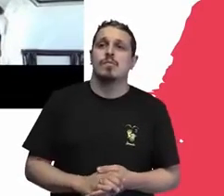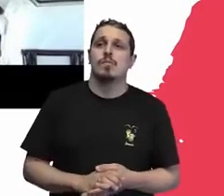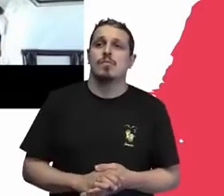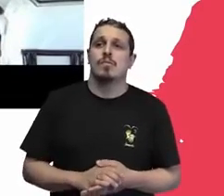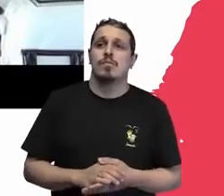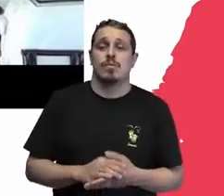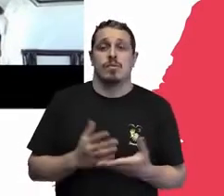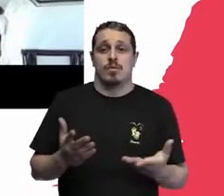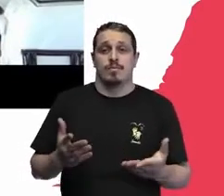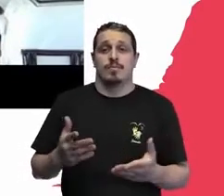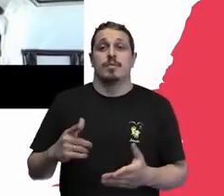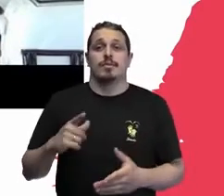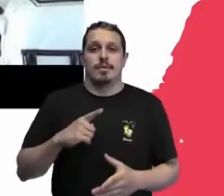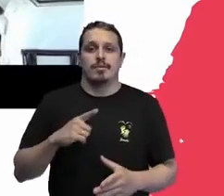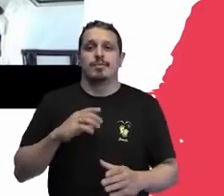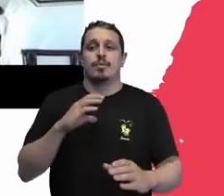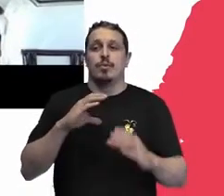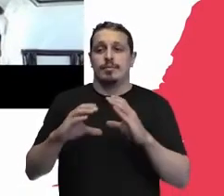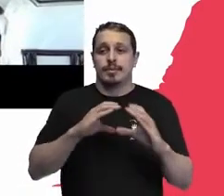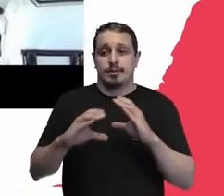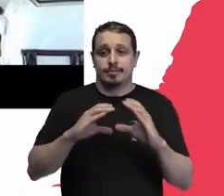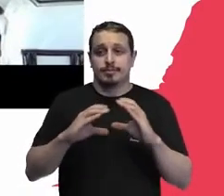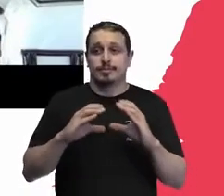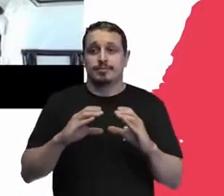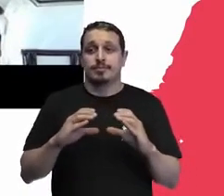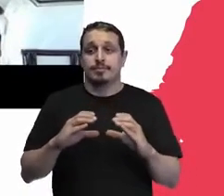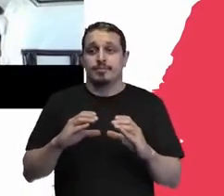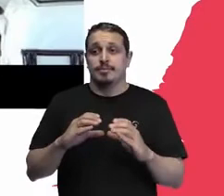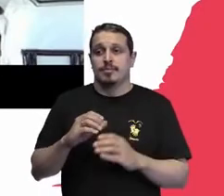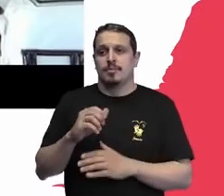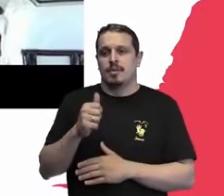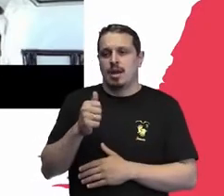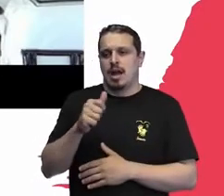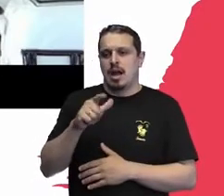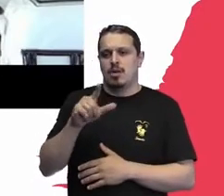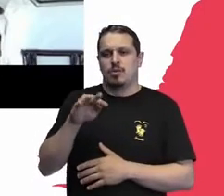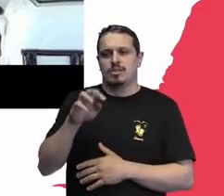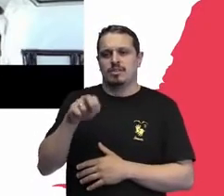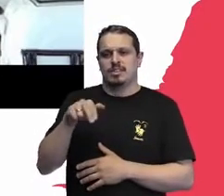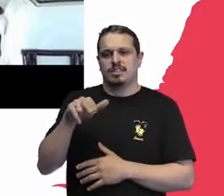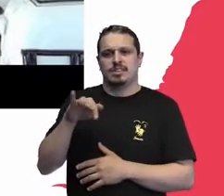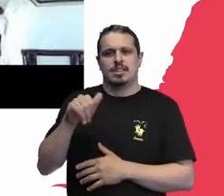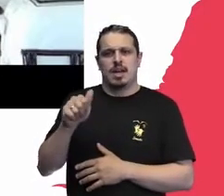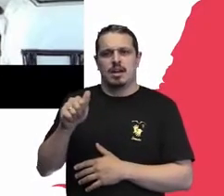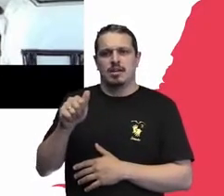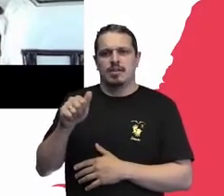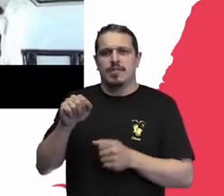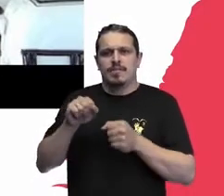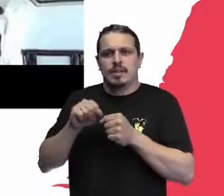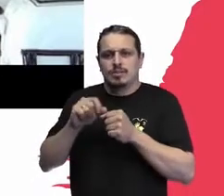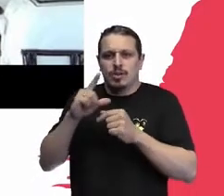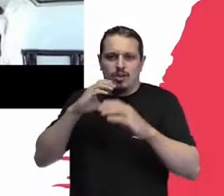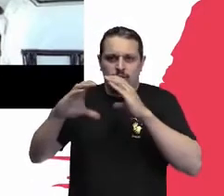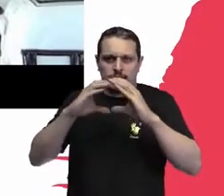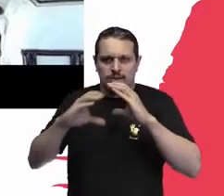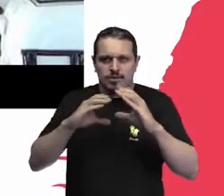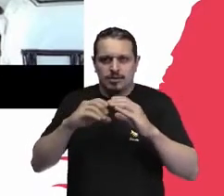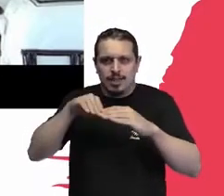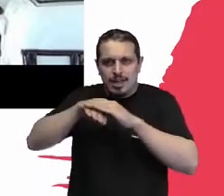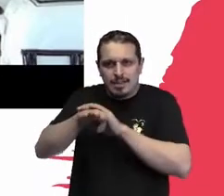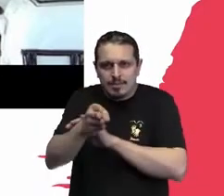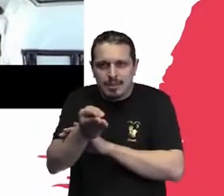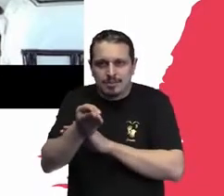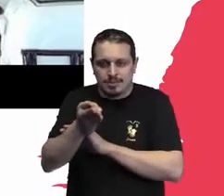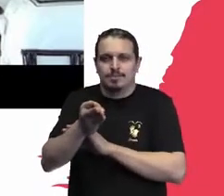alternativa, a leitura simples, que a Juliana muito bem apresentou, auxiliando esse morador a entender essas